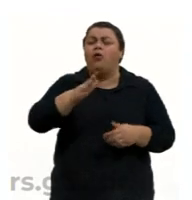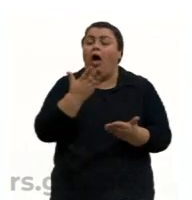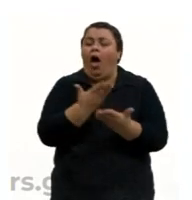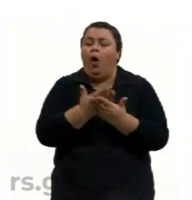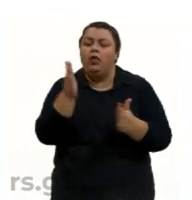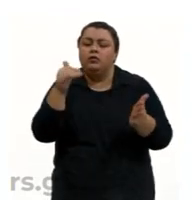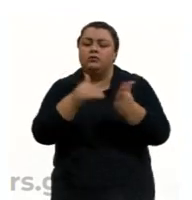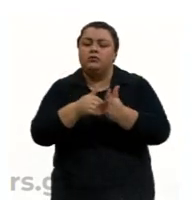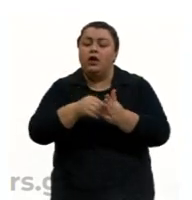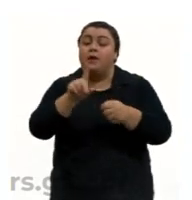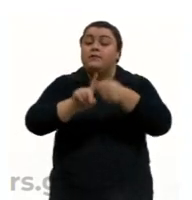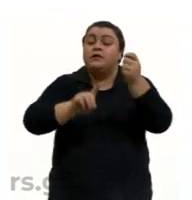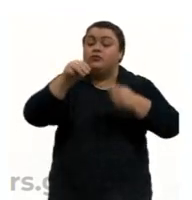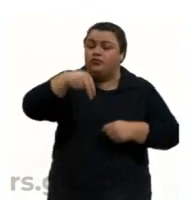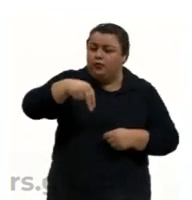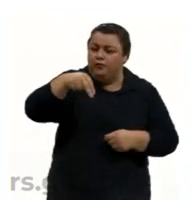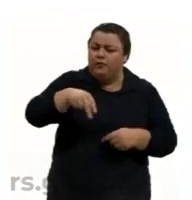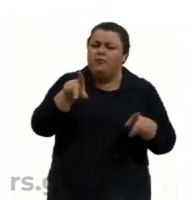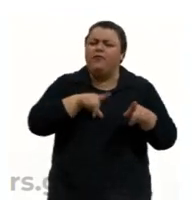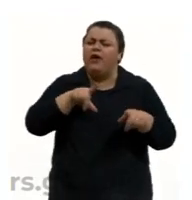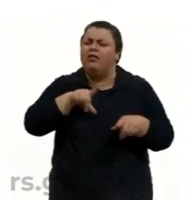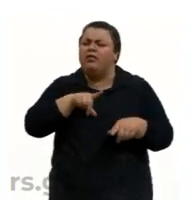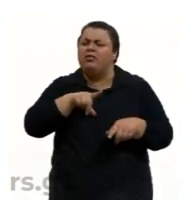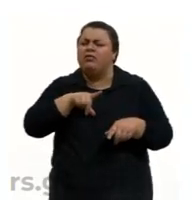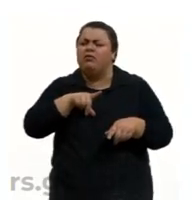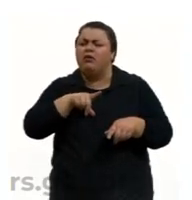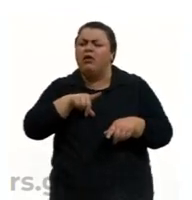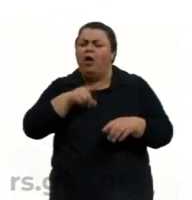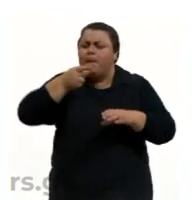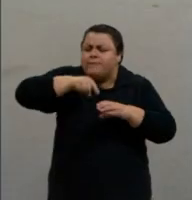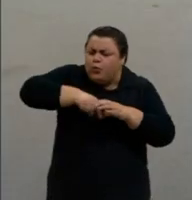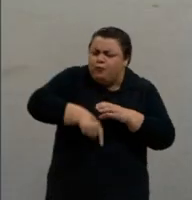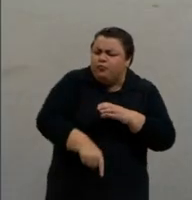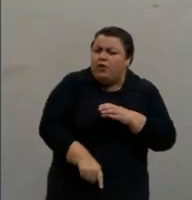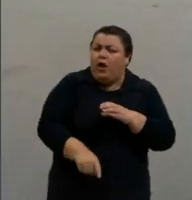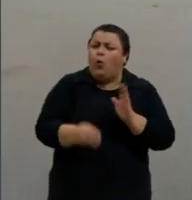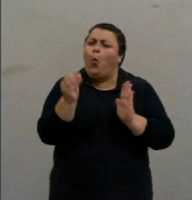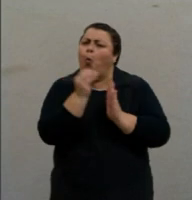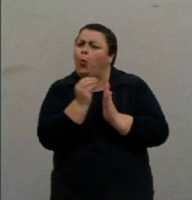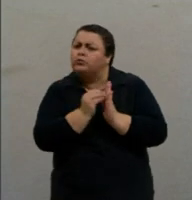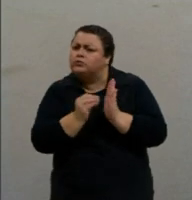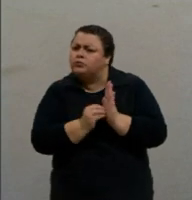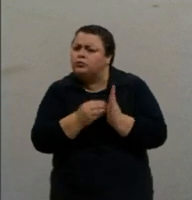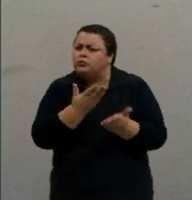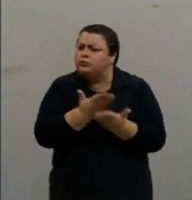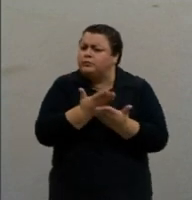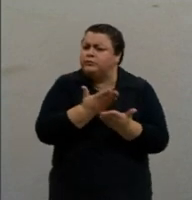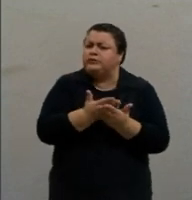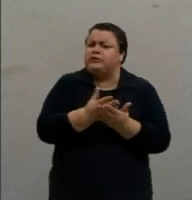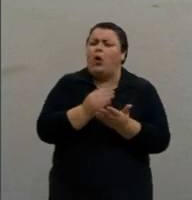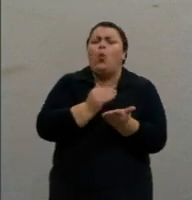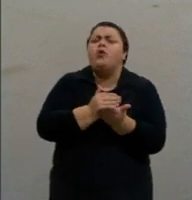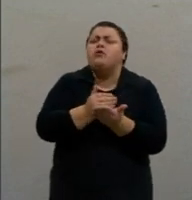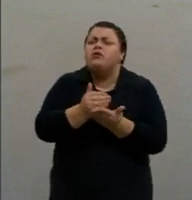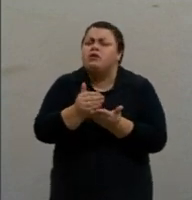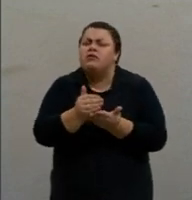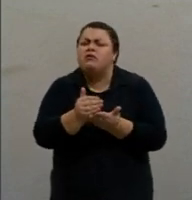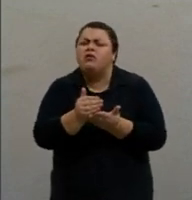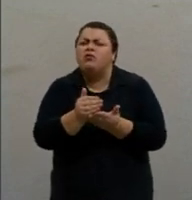tempo para aprofundarmos bastante o conteúdo de Sociologia. Eu queria trazer inicialmente um pouquinho sobre